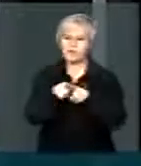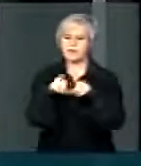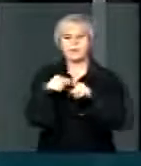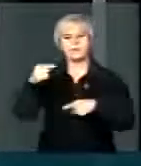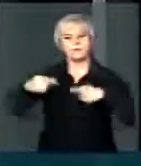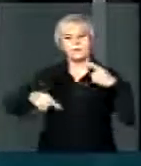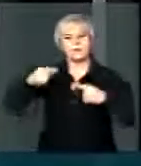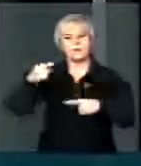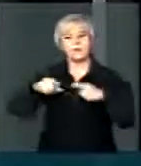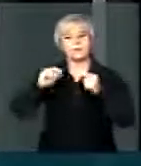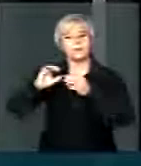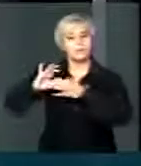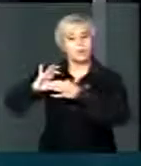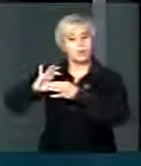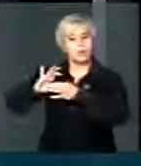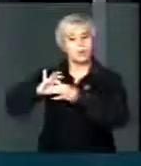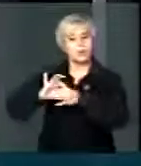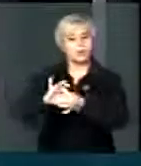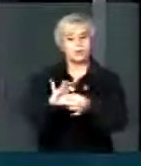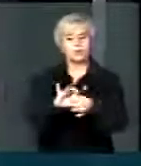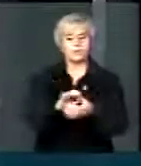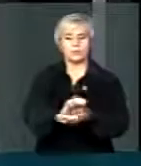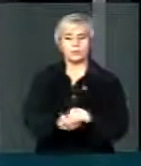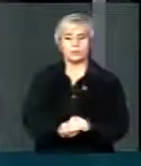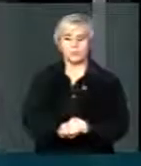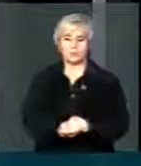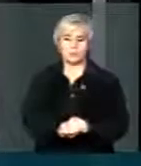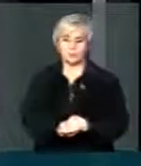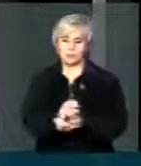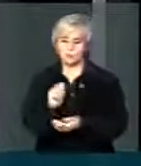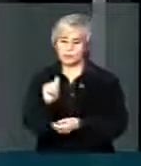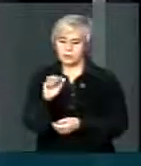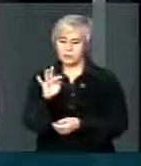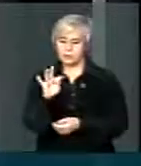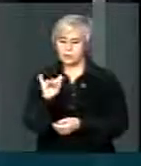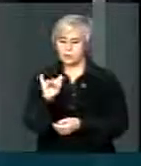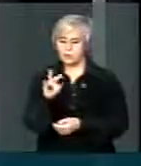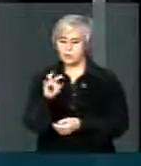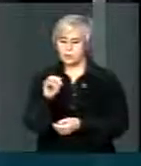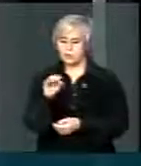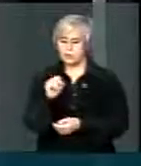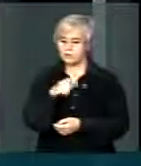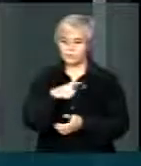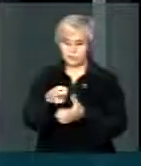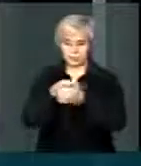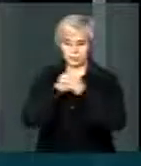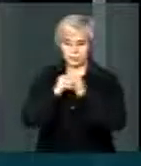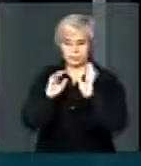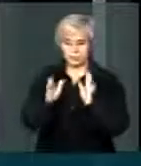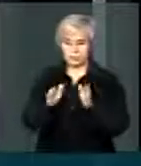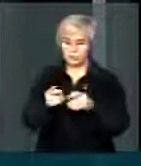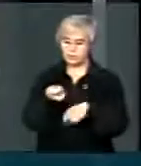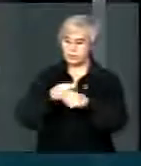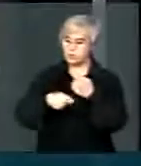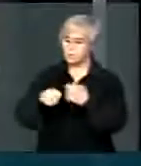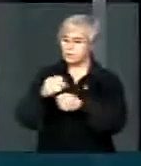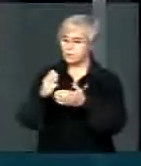acerca do conteúdo desse balanço, dos ativos comprometidos, o mercado inteiro